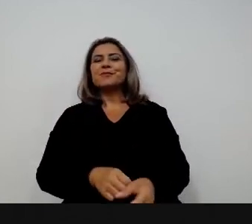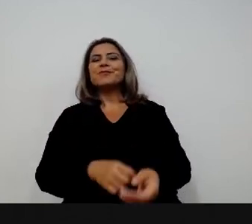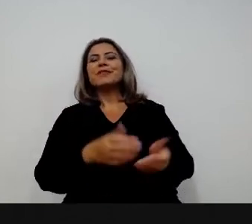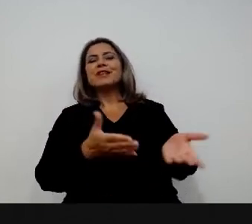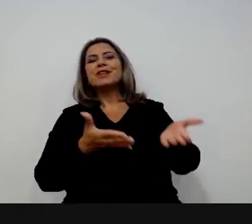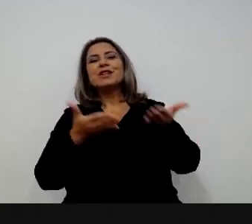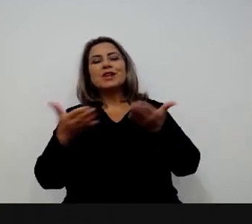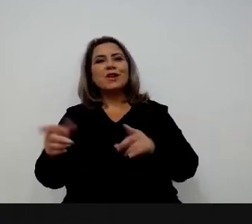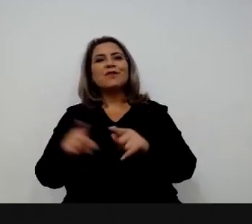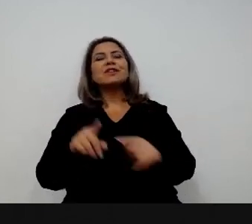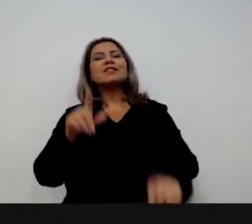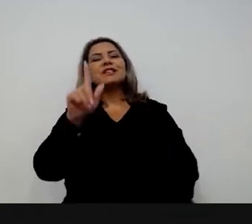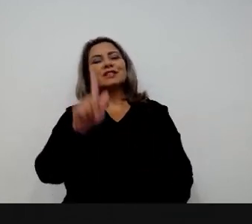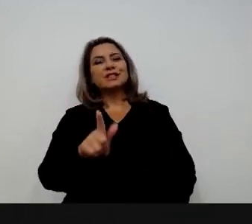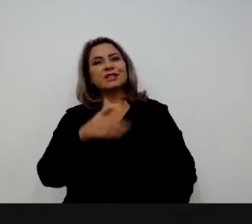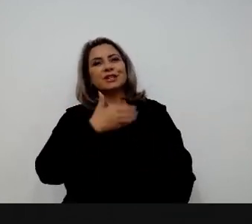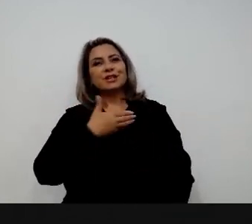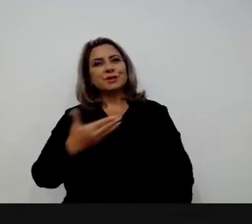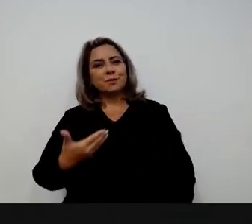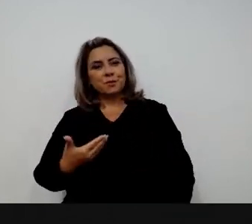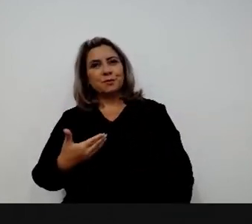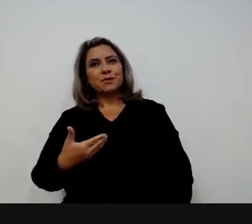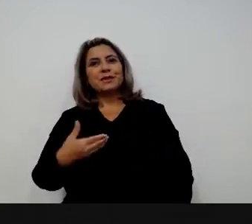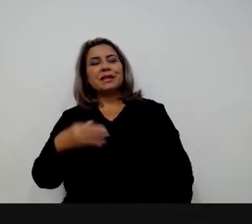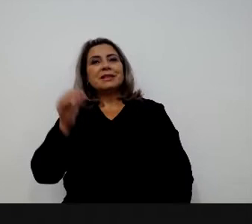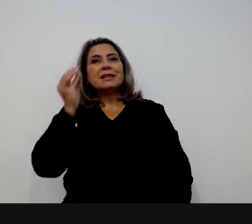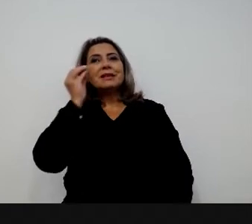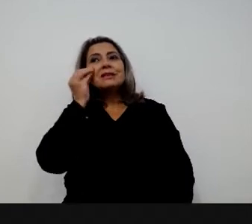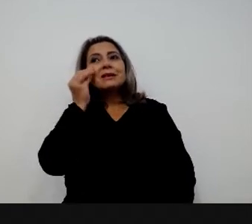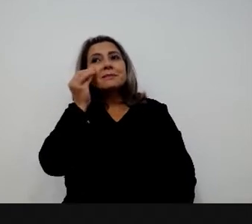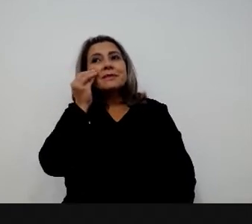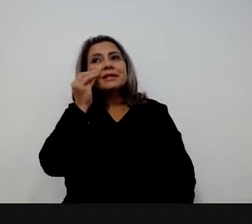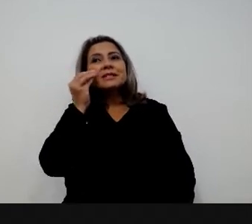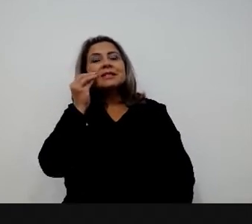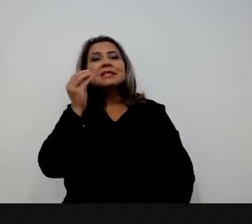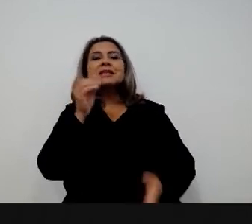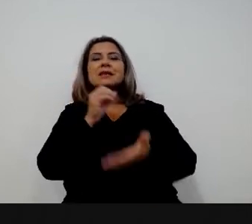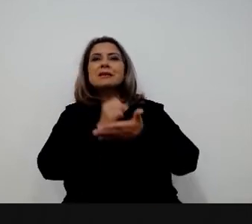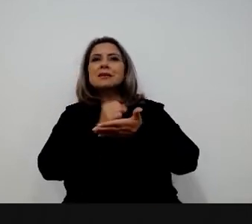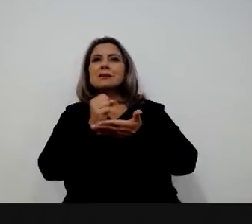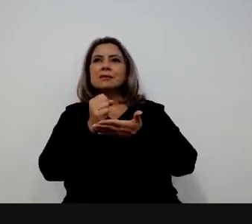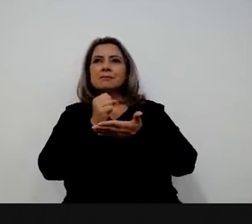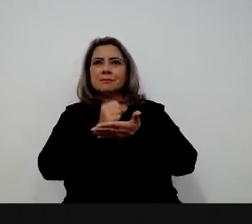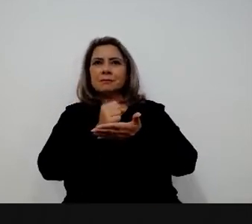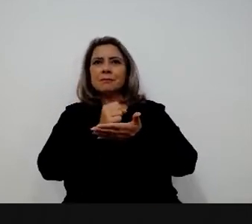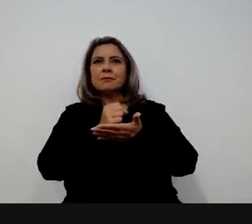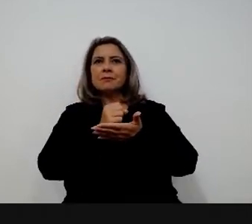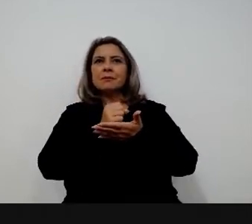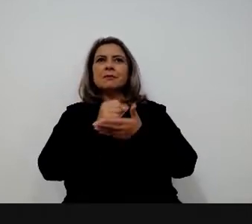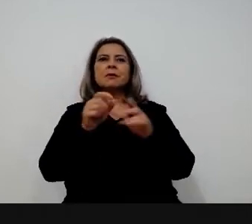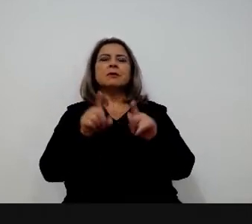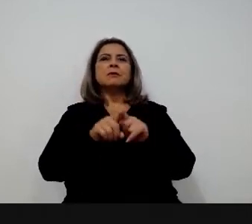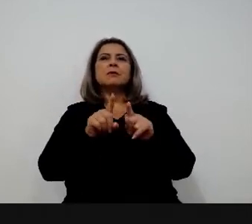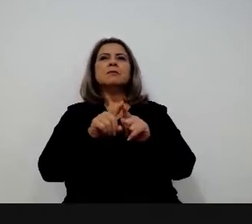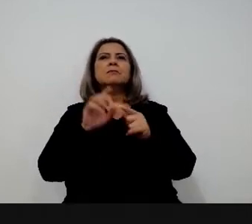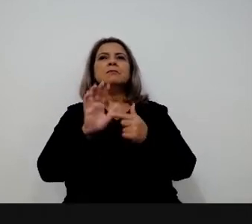convida o gestor público a testar uma nova forma de contratação pública, por exemplo, o contrato público para a solução